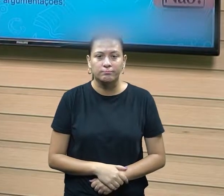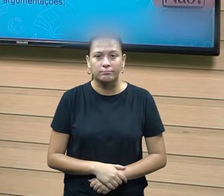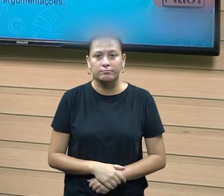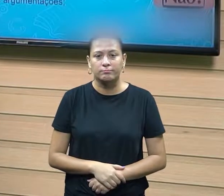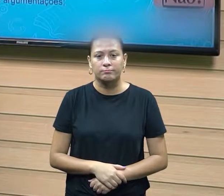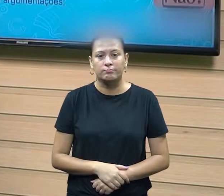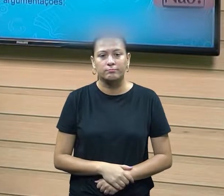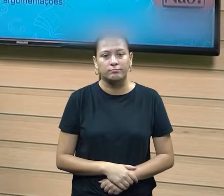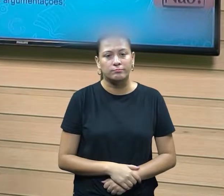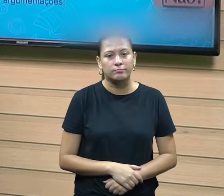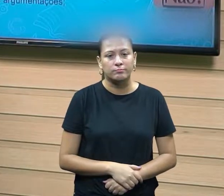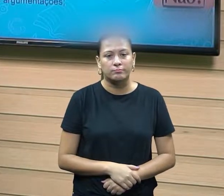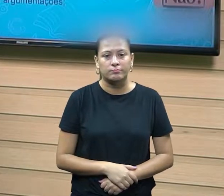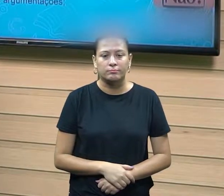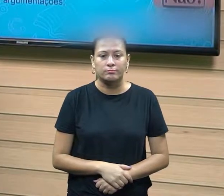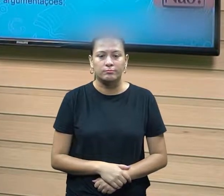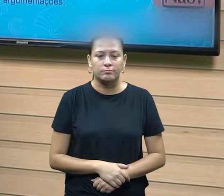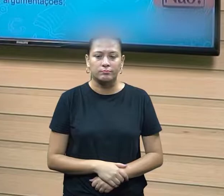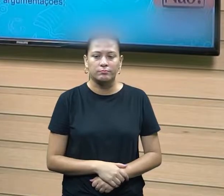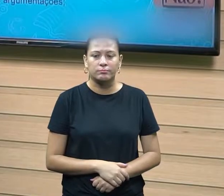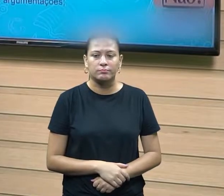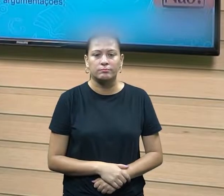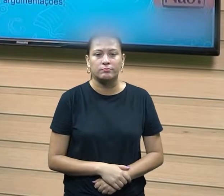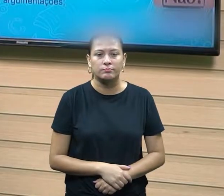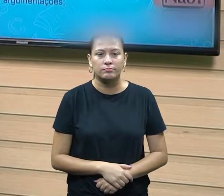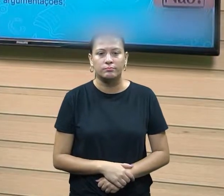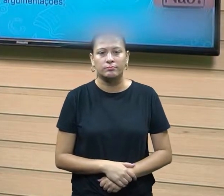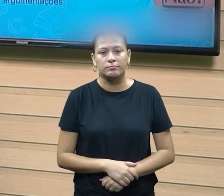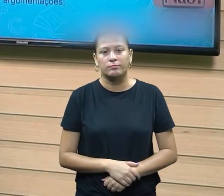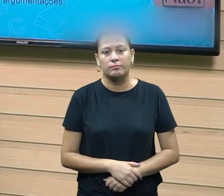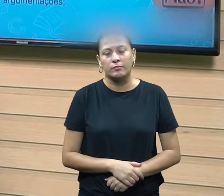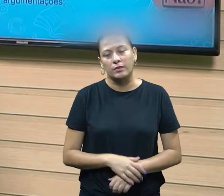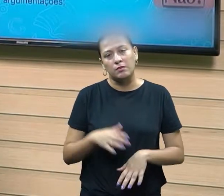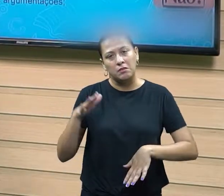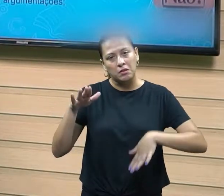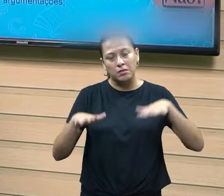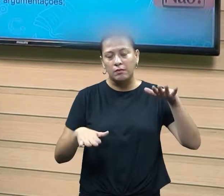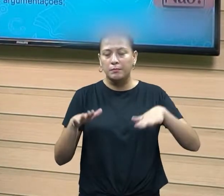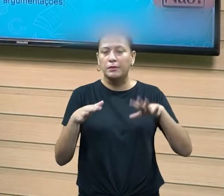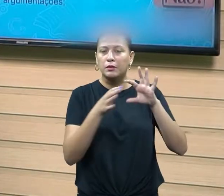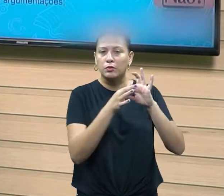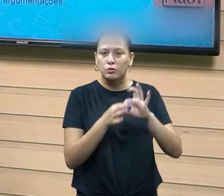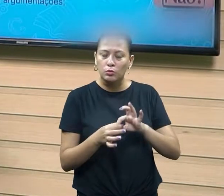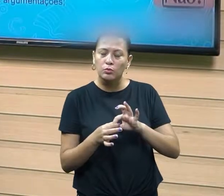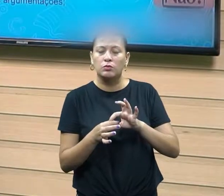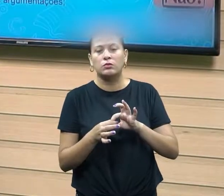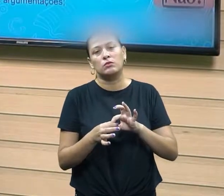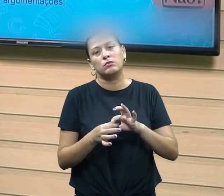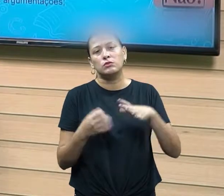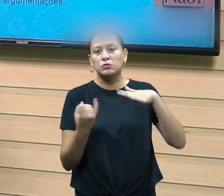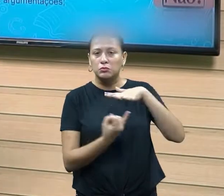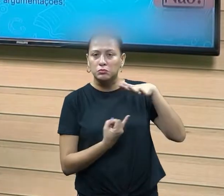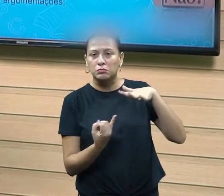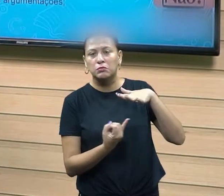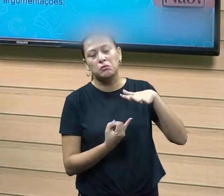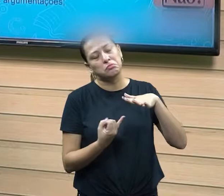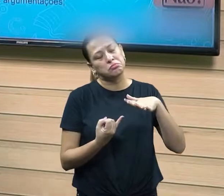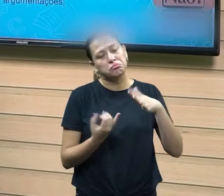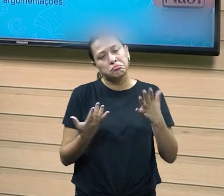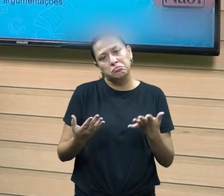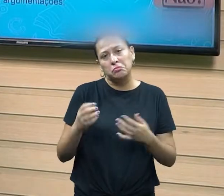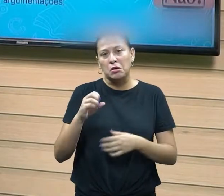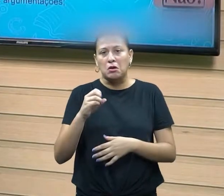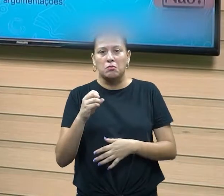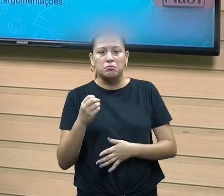da minha situação e situação informal. Diante desse processo que eu estou negociando, é bom estar usando uma linguagem